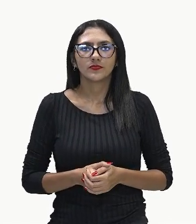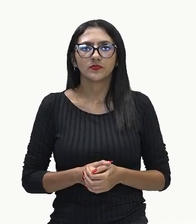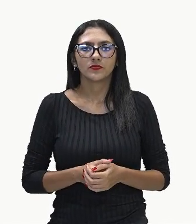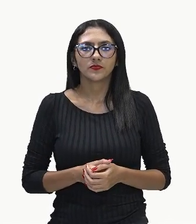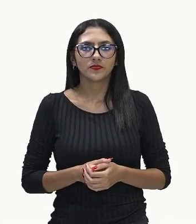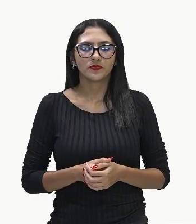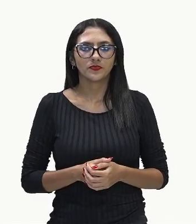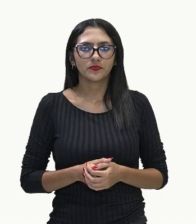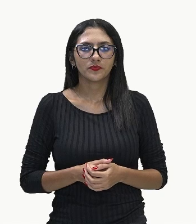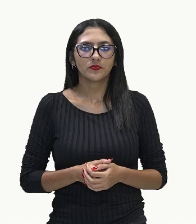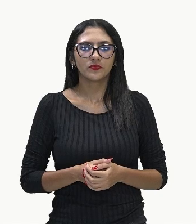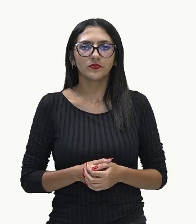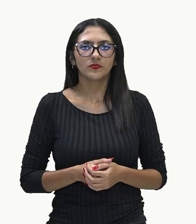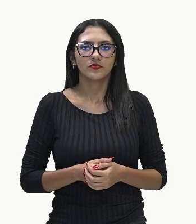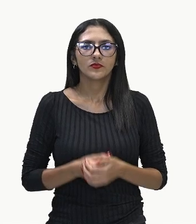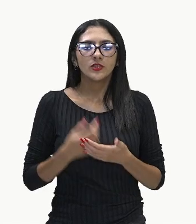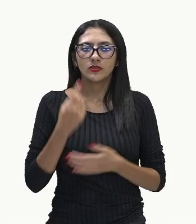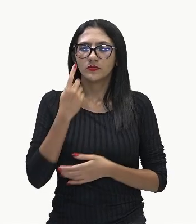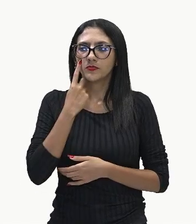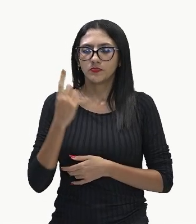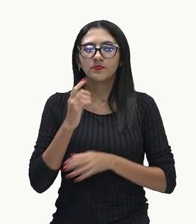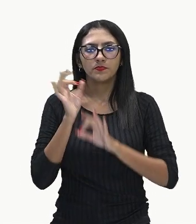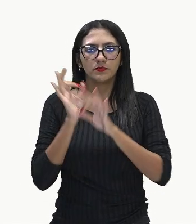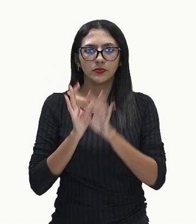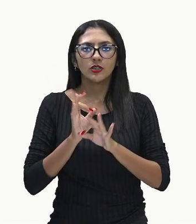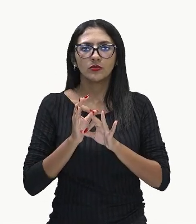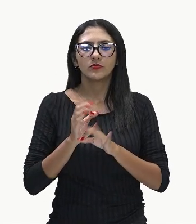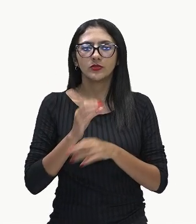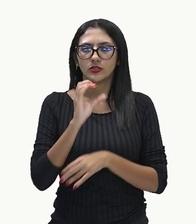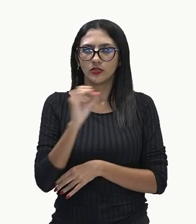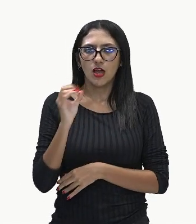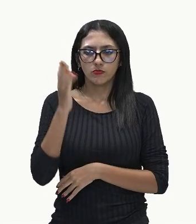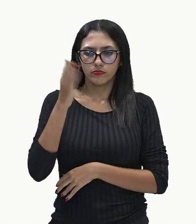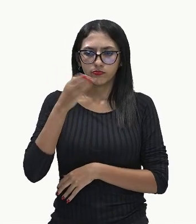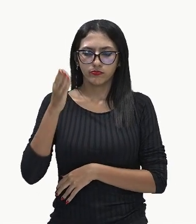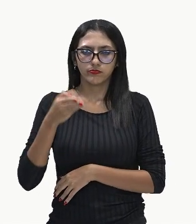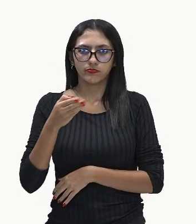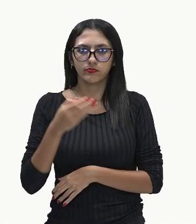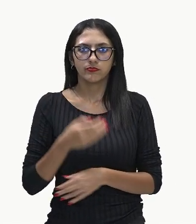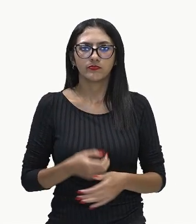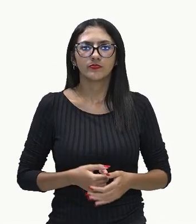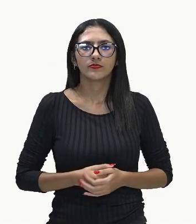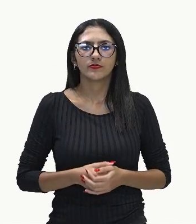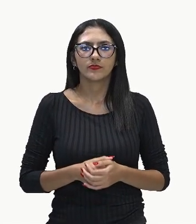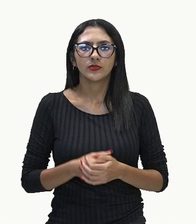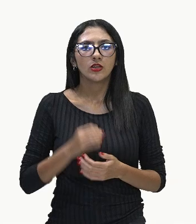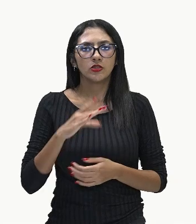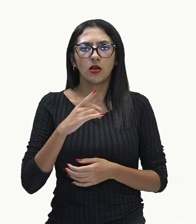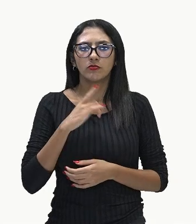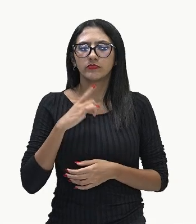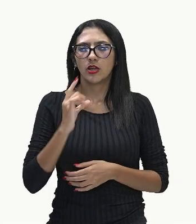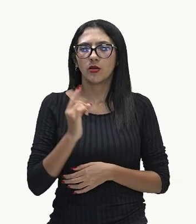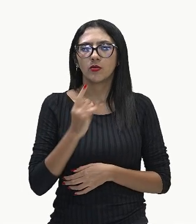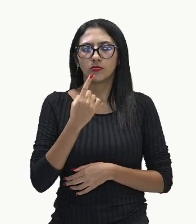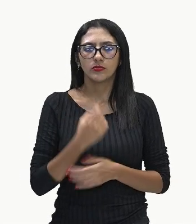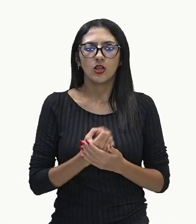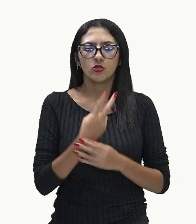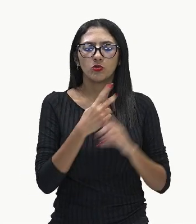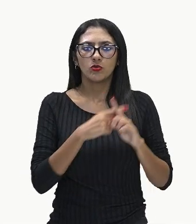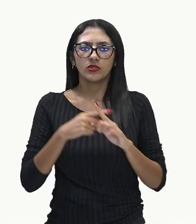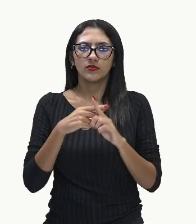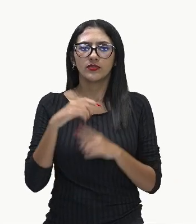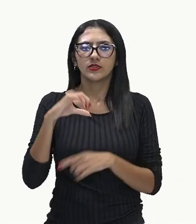Olha, temos dois zeros em cima e temos dois zeros embaixo, então, só temos um cálculo a fazer, duas vezes nove,